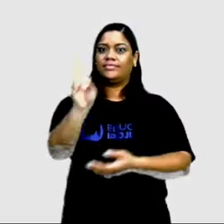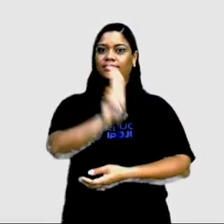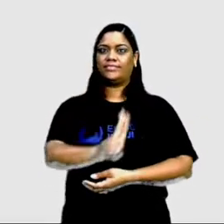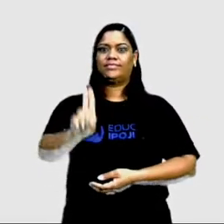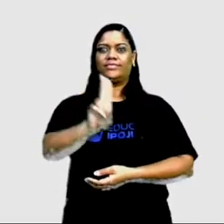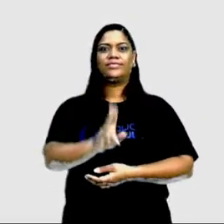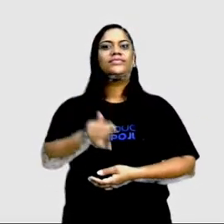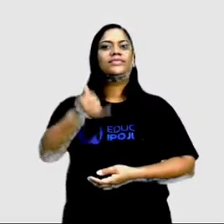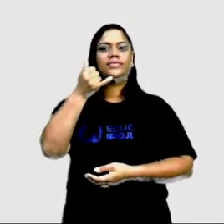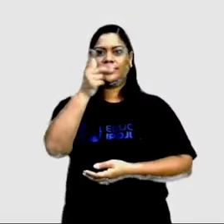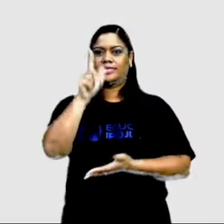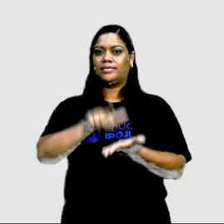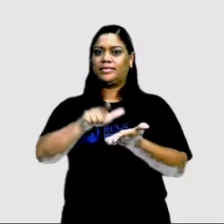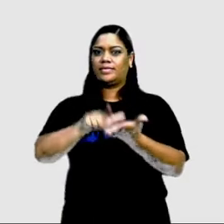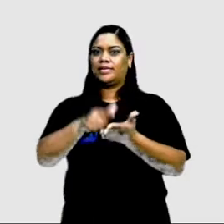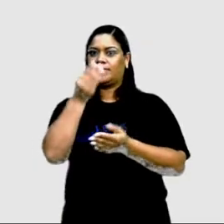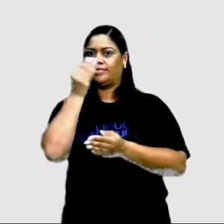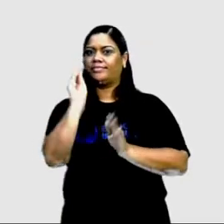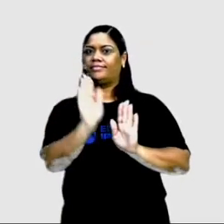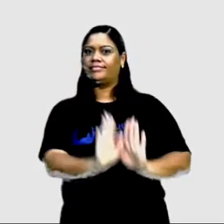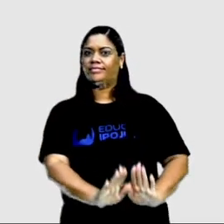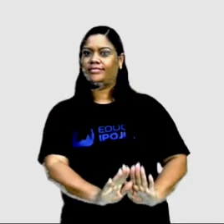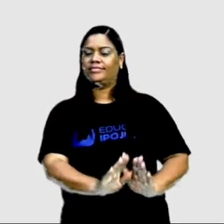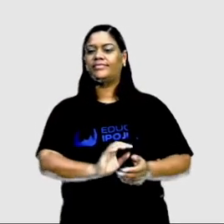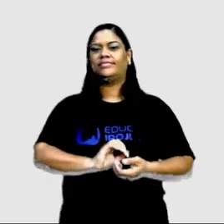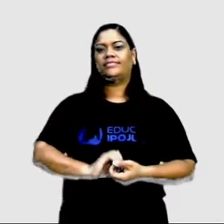celular. Deixar o papel um pouquinho de lado.